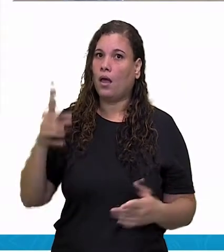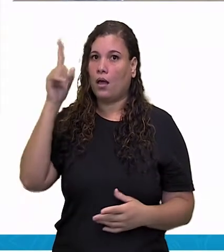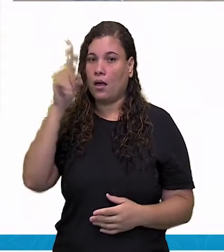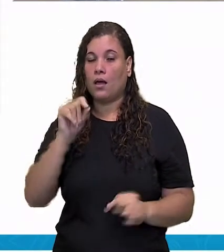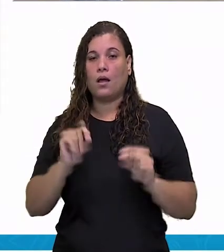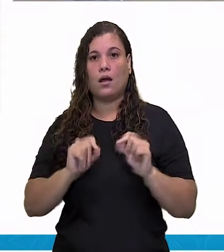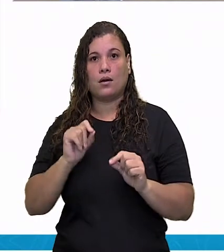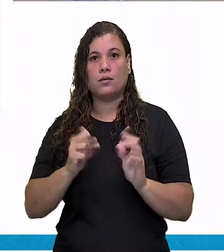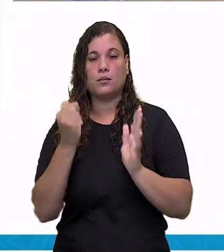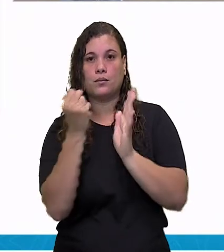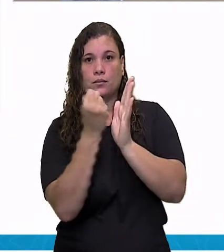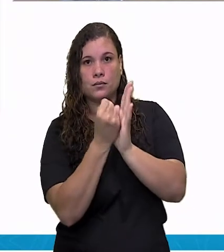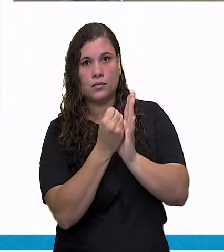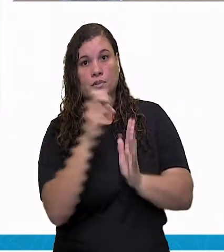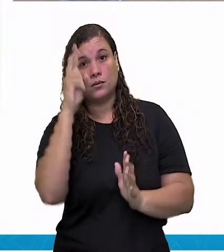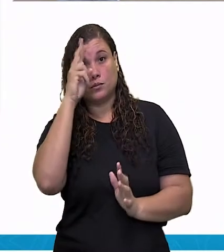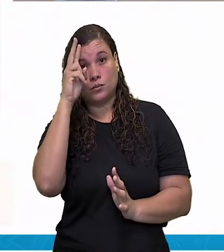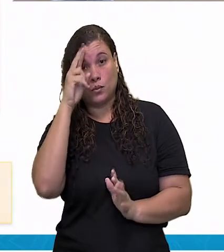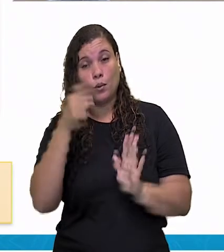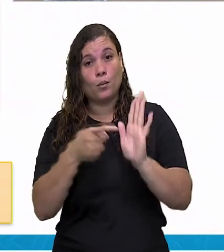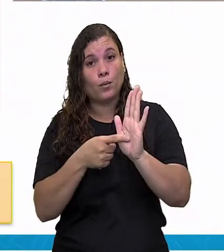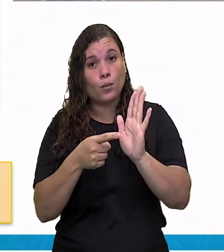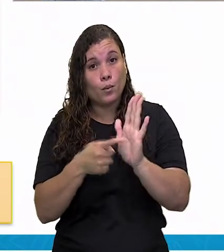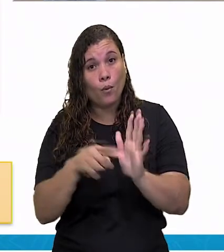porque conta a história daquele lugar.